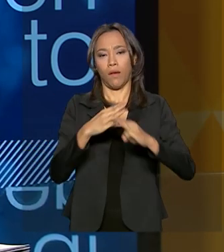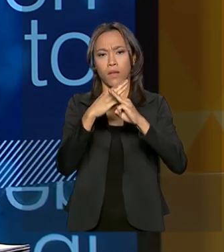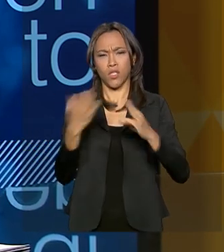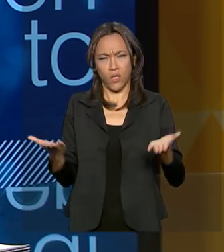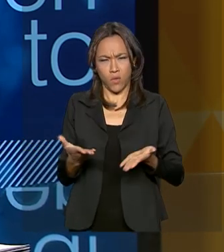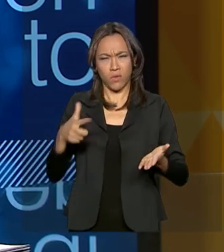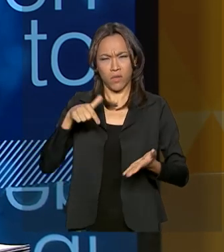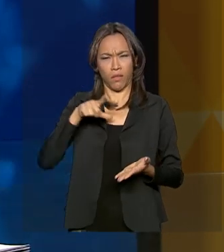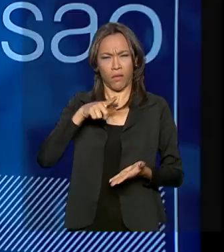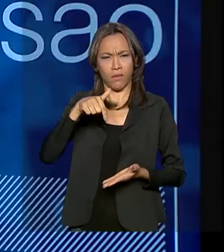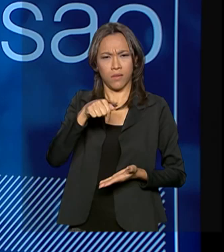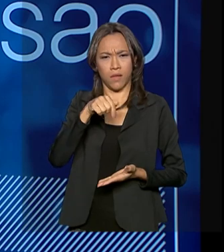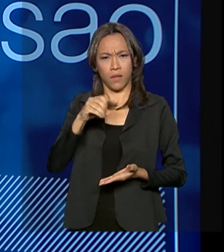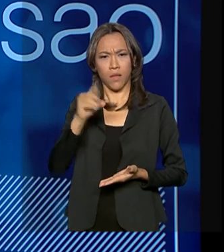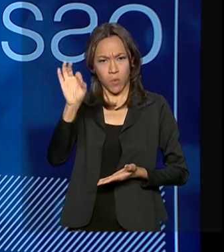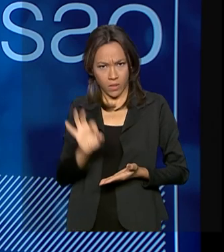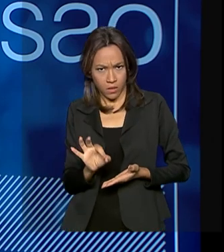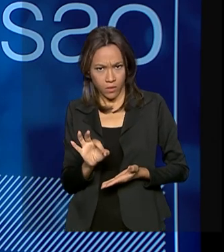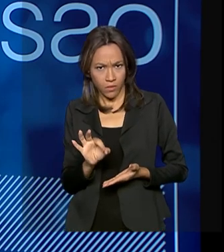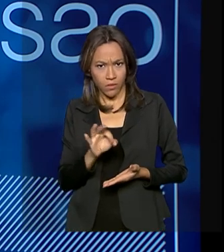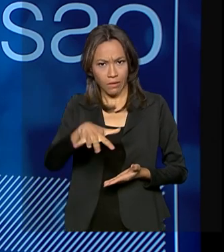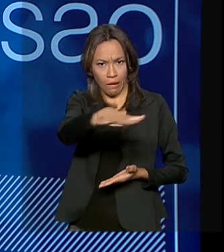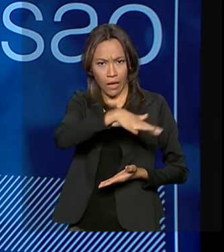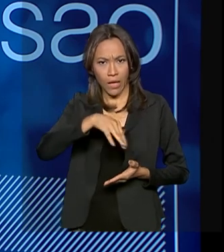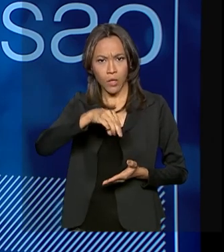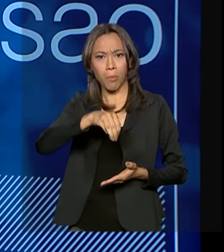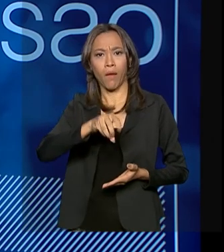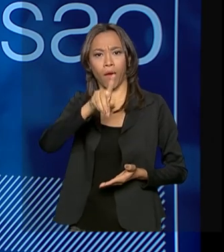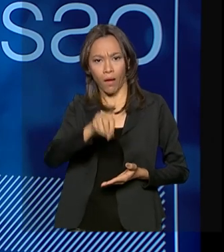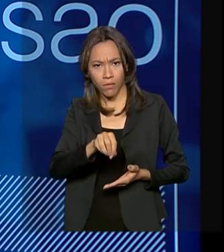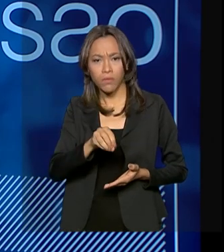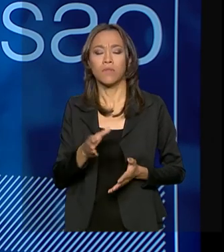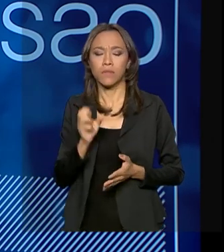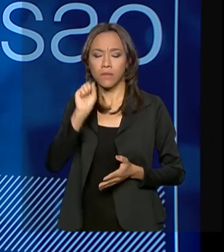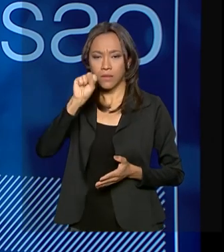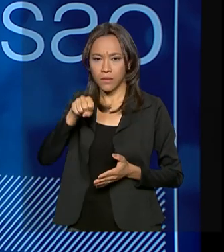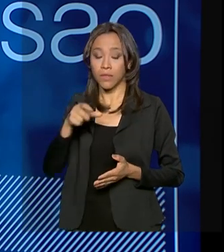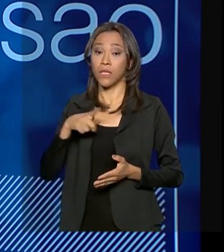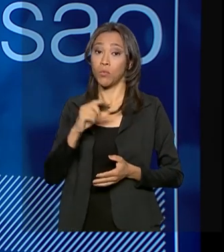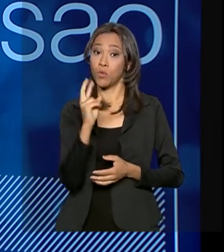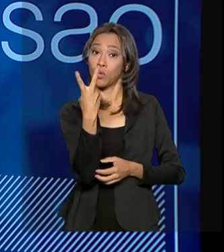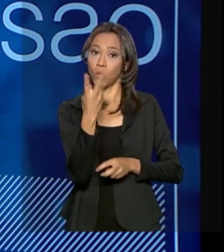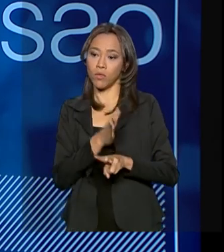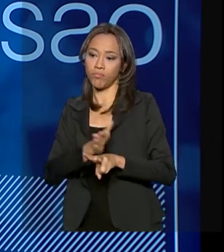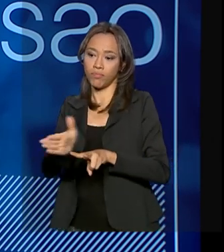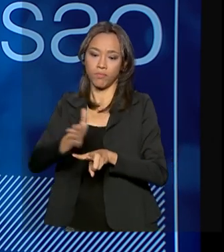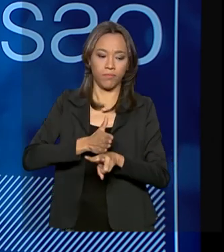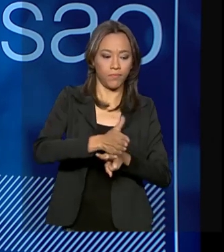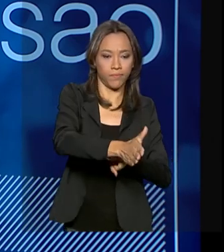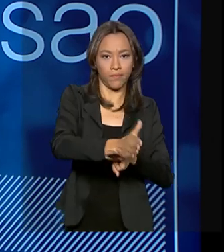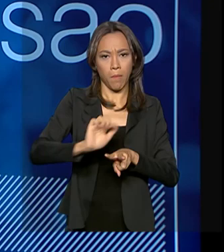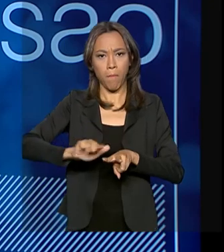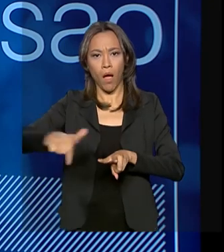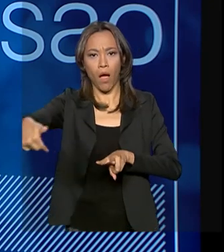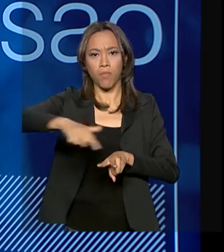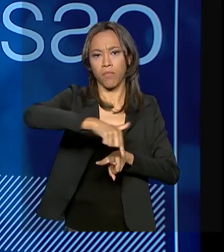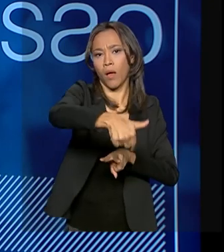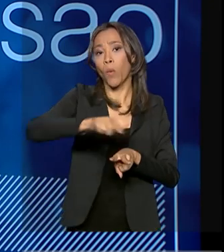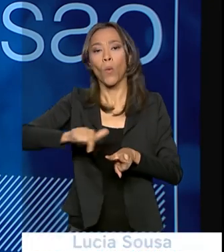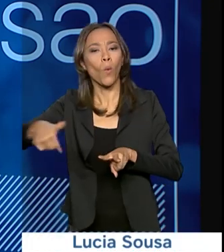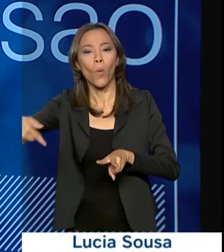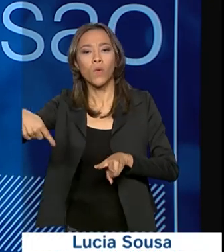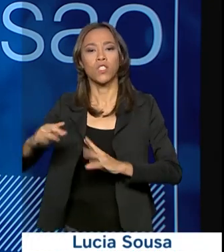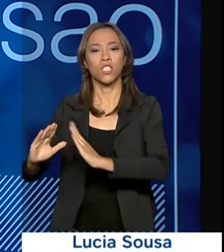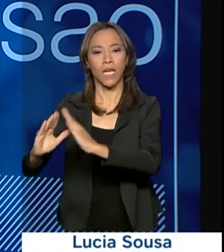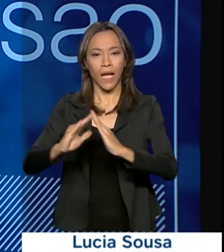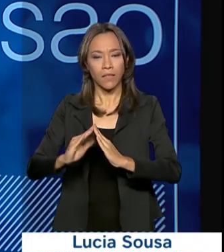% do mercado? Isso. Nós temos dois conjuntos de foco. São dois focos. O de habitação de baixa